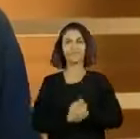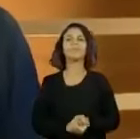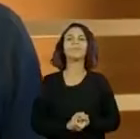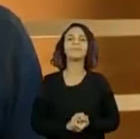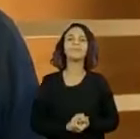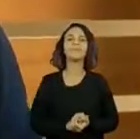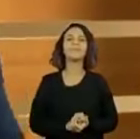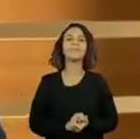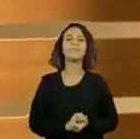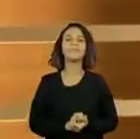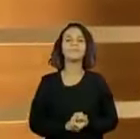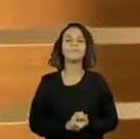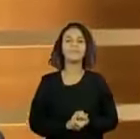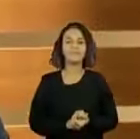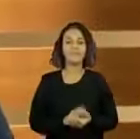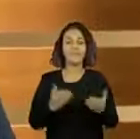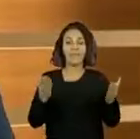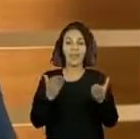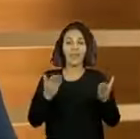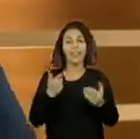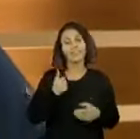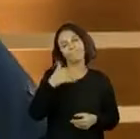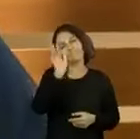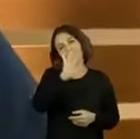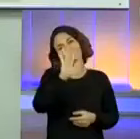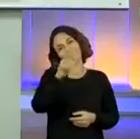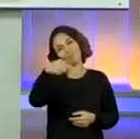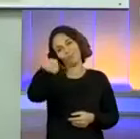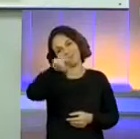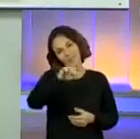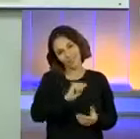momento de me despedir de vocês.